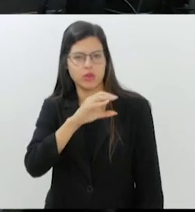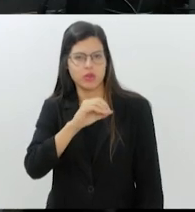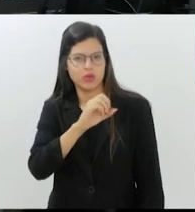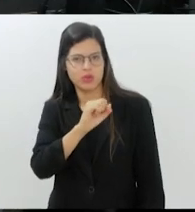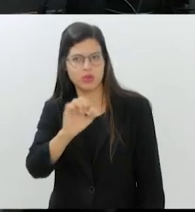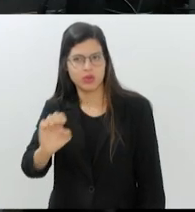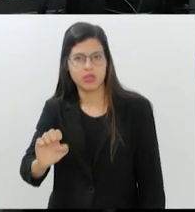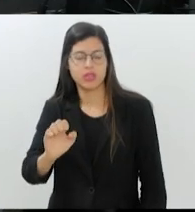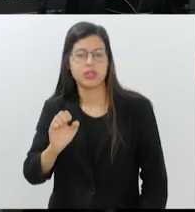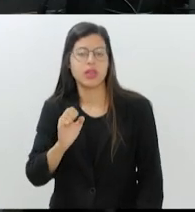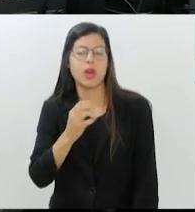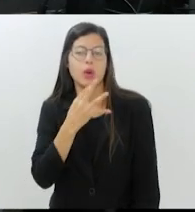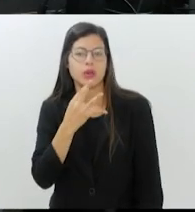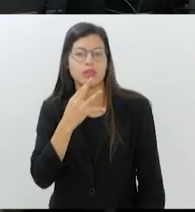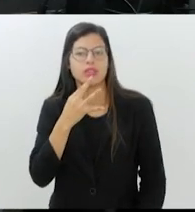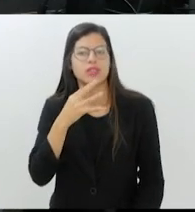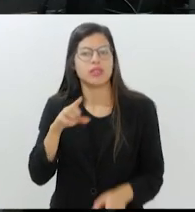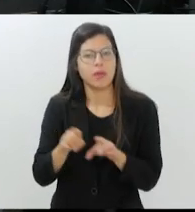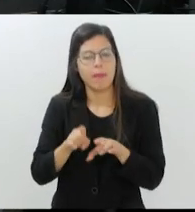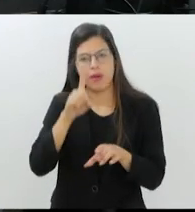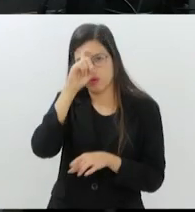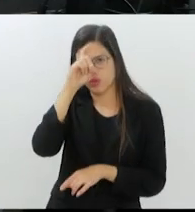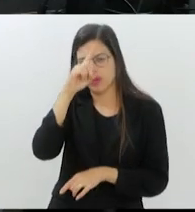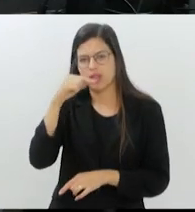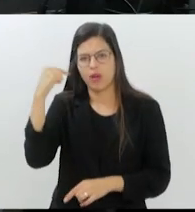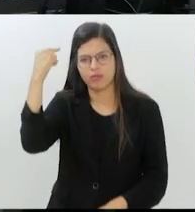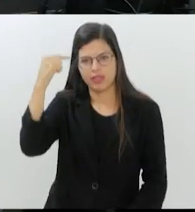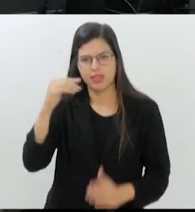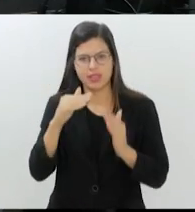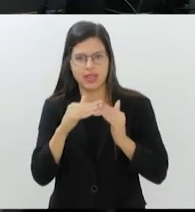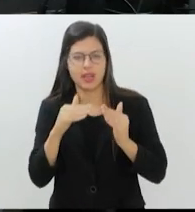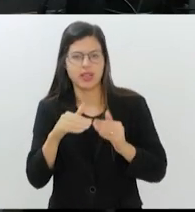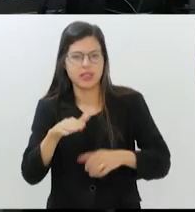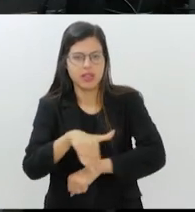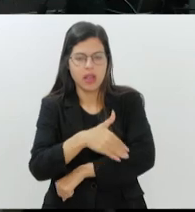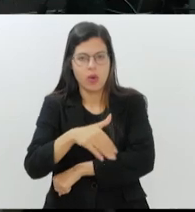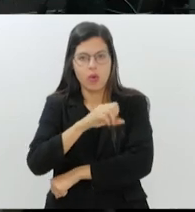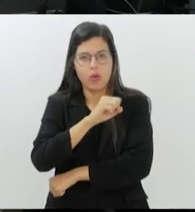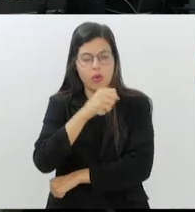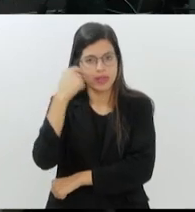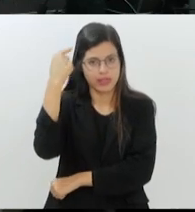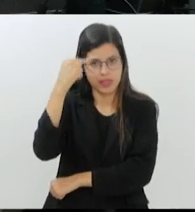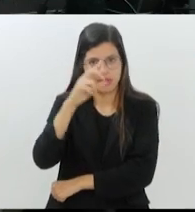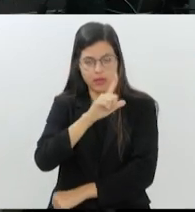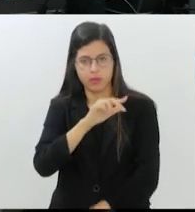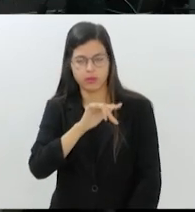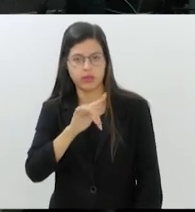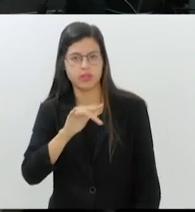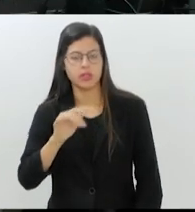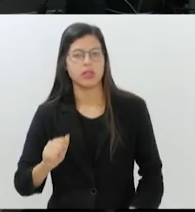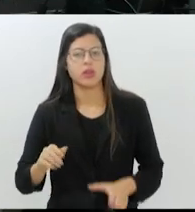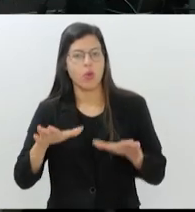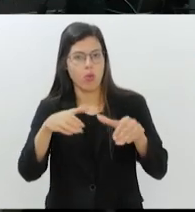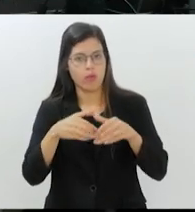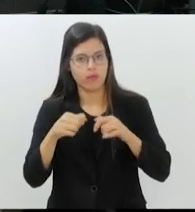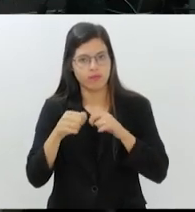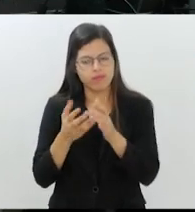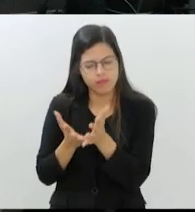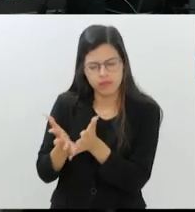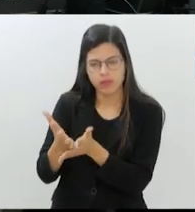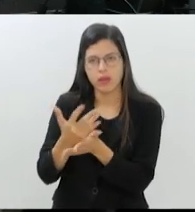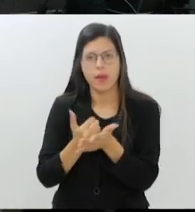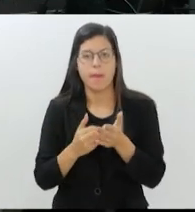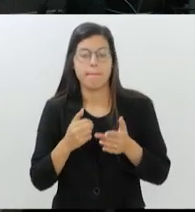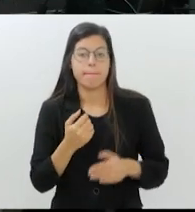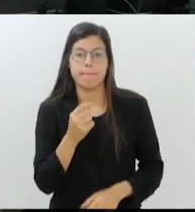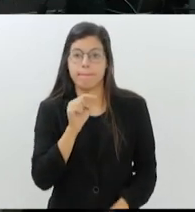conhecida pelo Hospital da Santa Casa, localizado na rua Santa Luzia, a Irmandade está fazendo um levantamento dos seus mais de mil